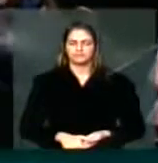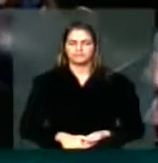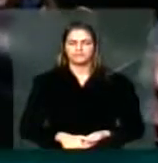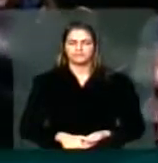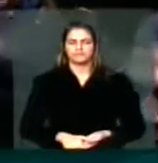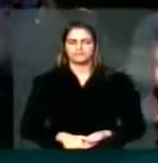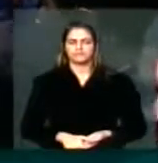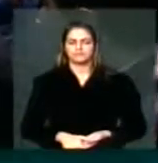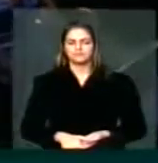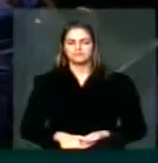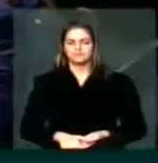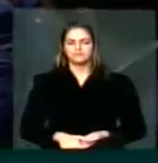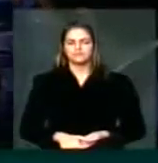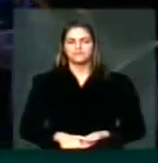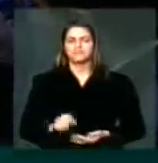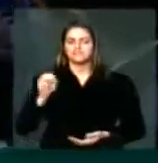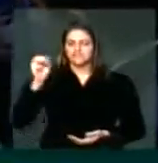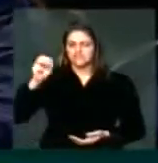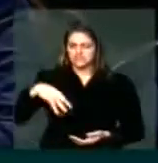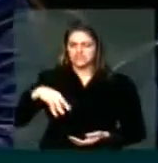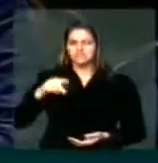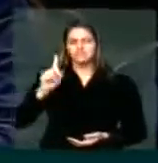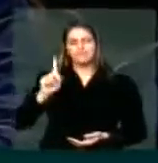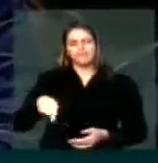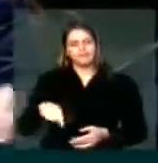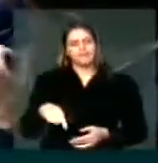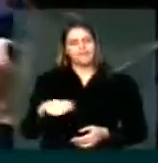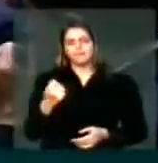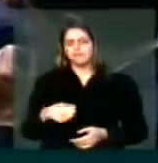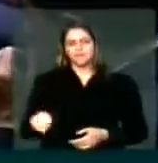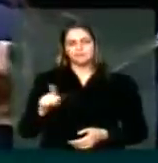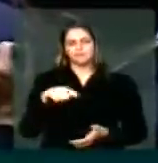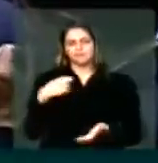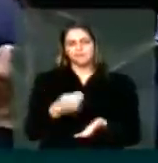suspenso pague pedágio. Sim é a isenção do eixo suspenso. Está concluído, deputado.